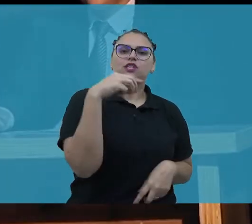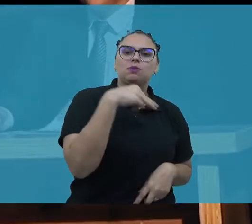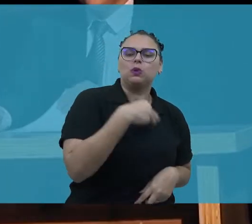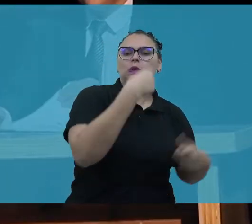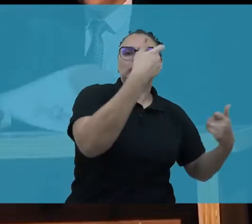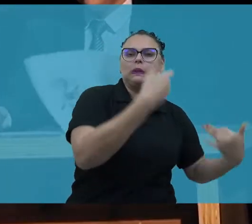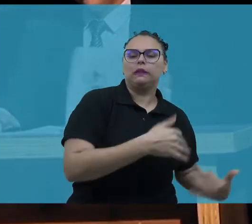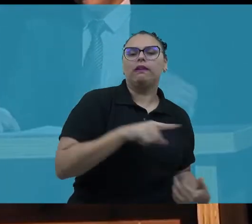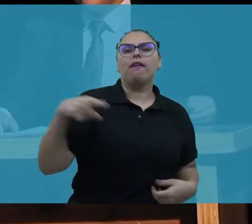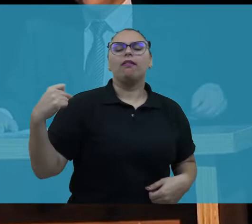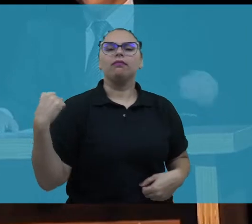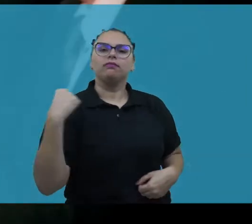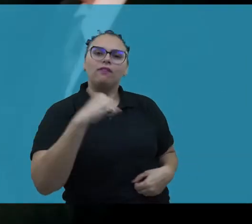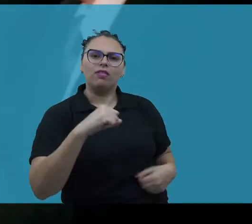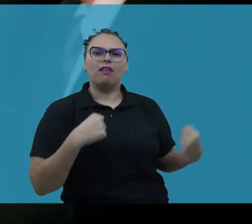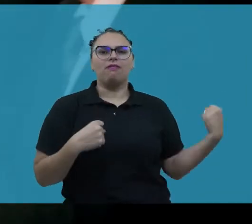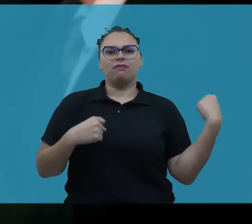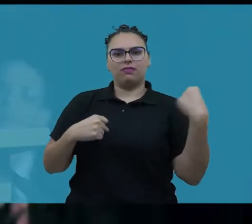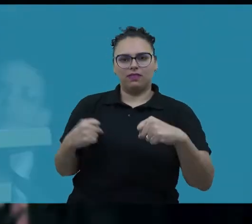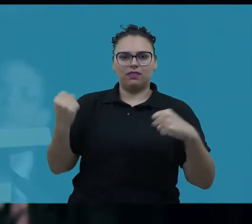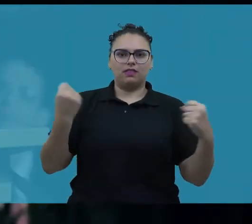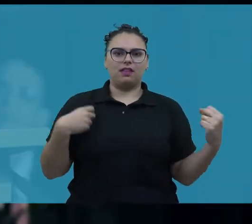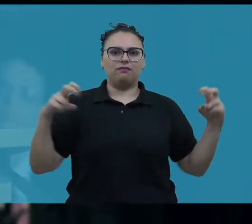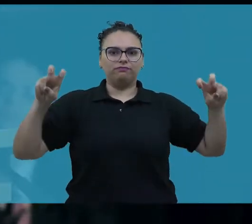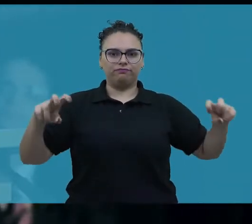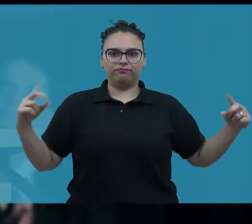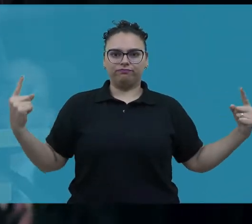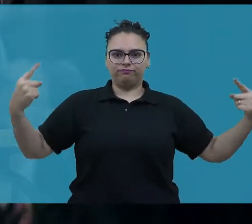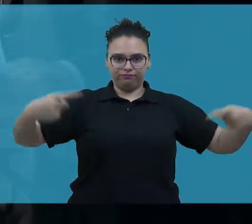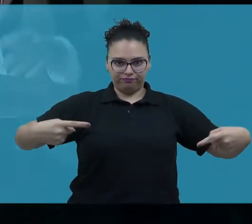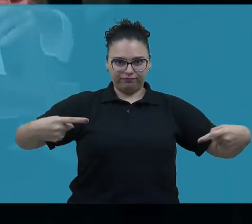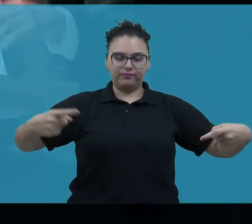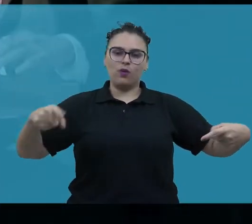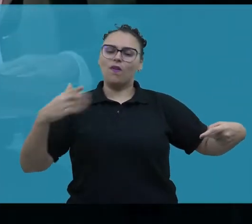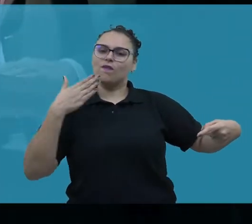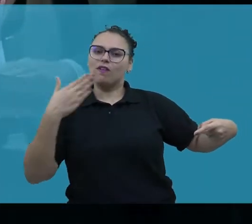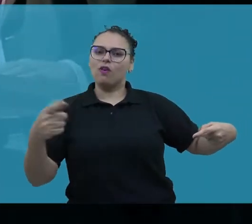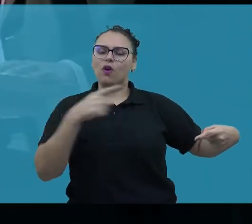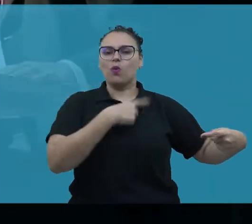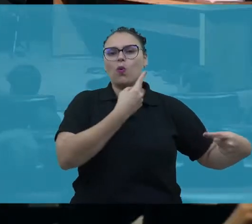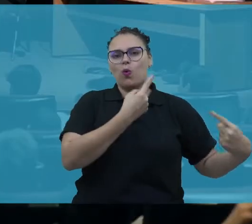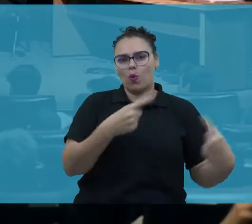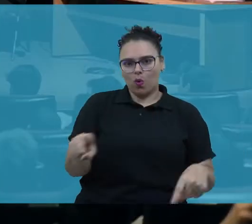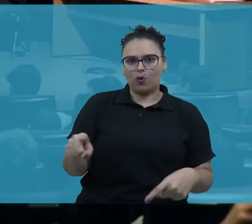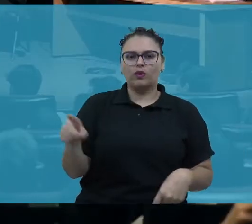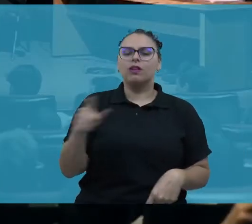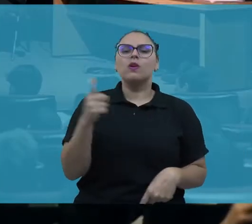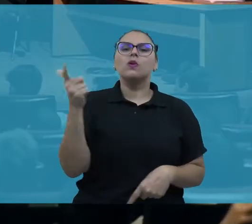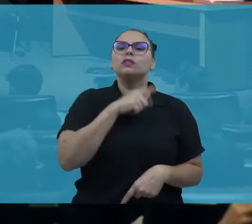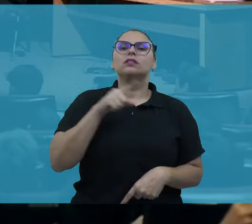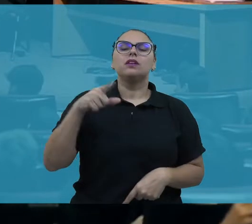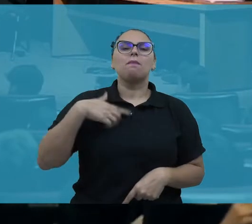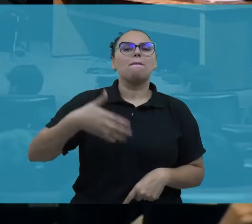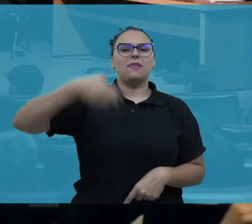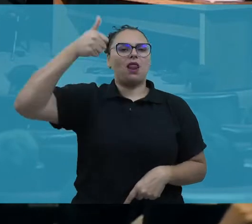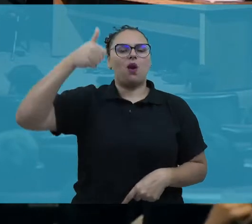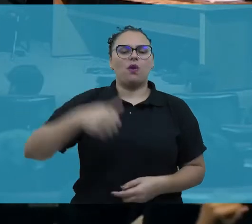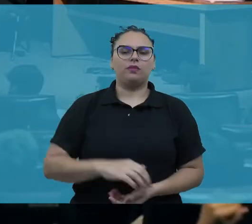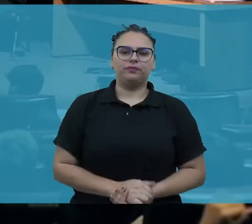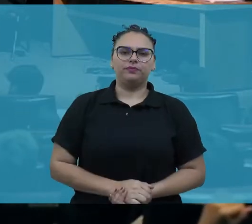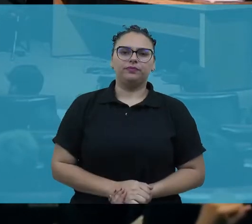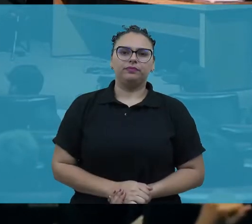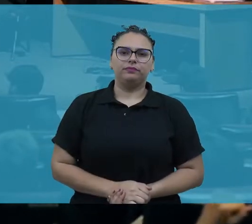defender seu ponto de vista sobre o tema. Uma equipe contra e outra a favor. Vence quem argumenta melhor.